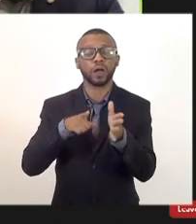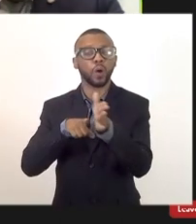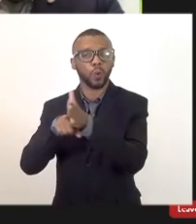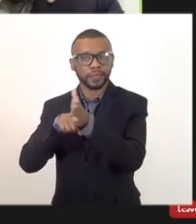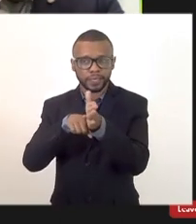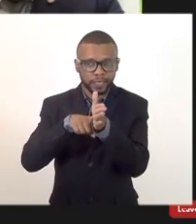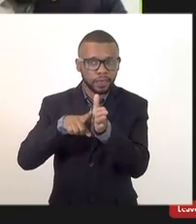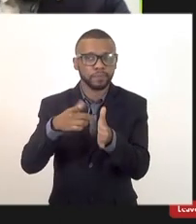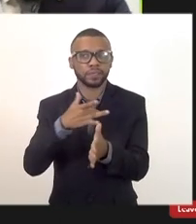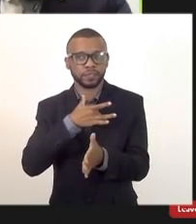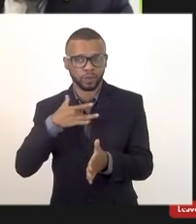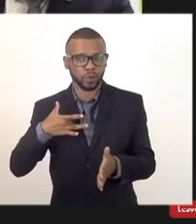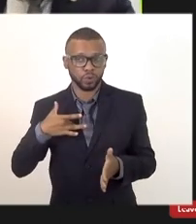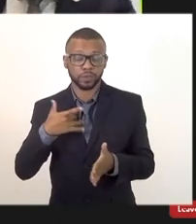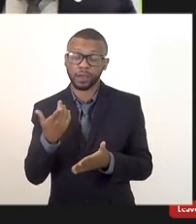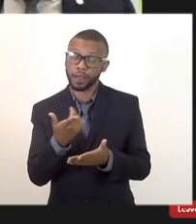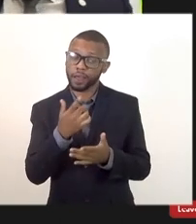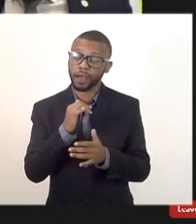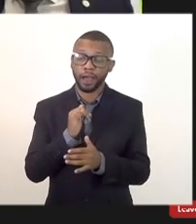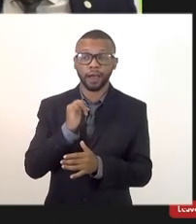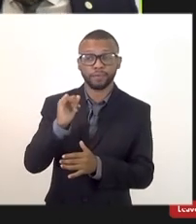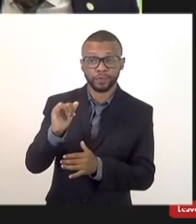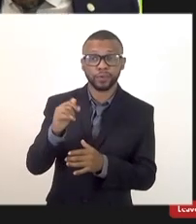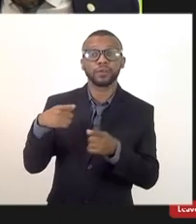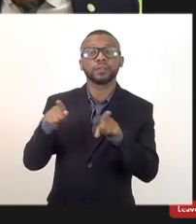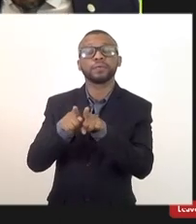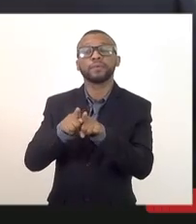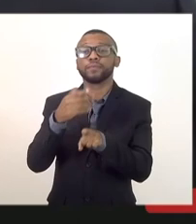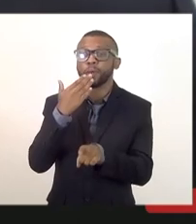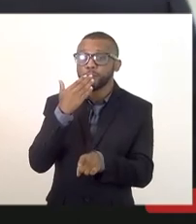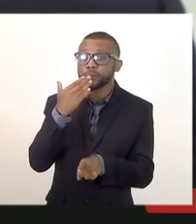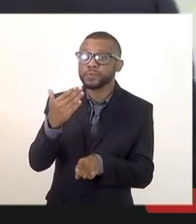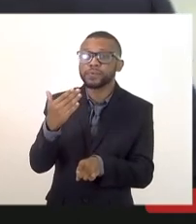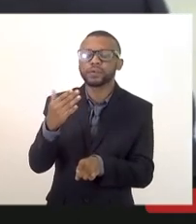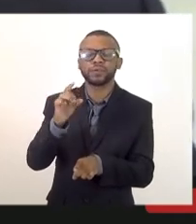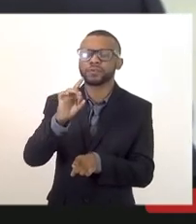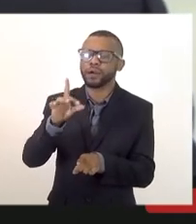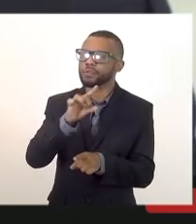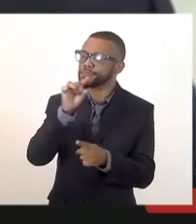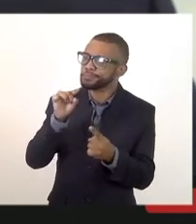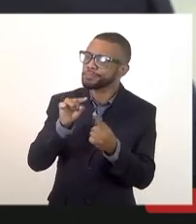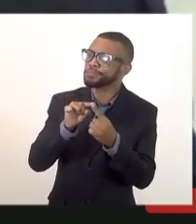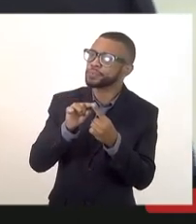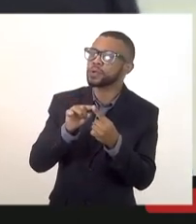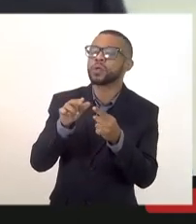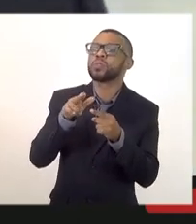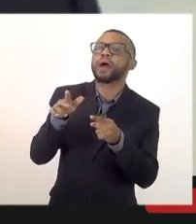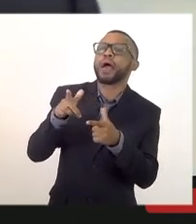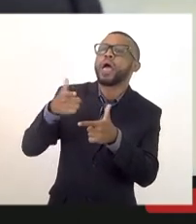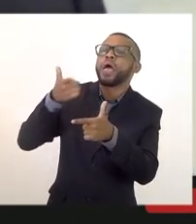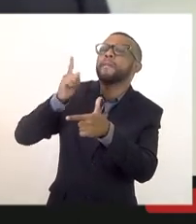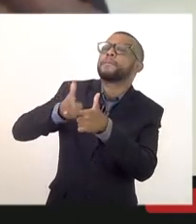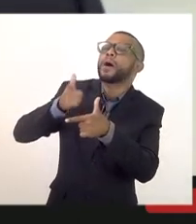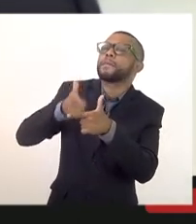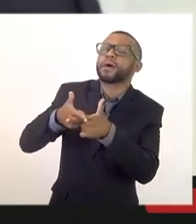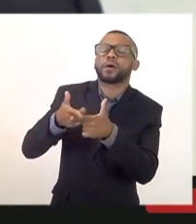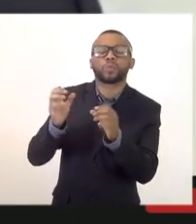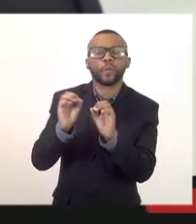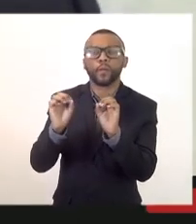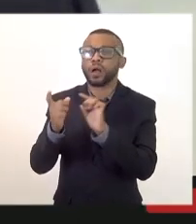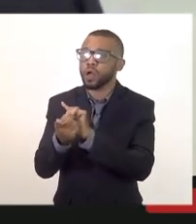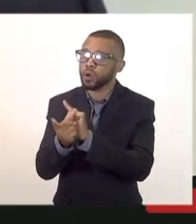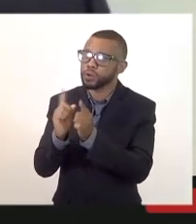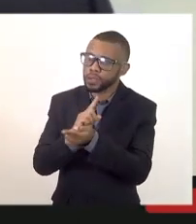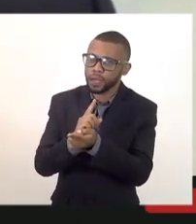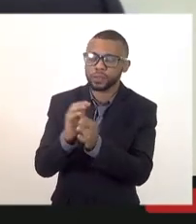vou fazer um pedido aqui só de forma não é de maneira censurar ninguém pelo contrário